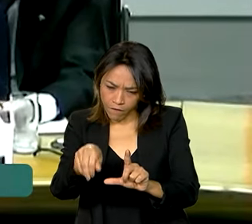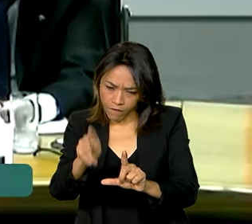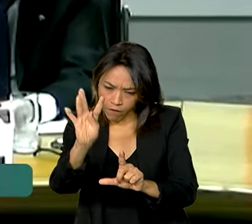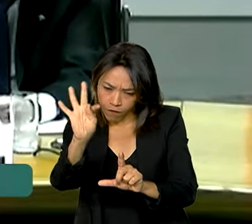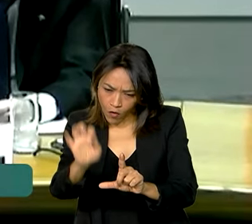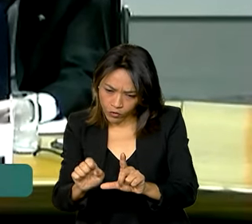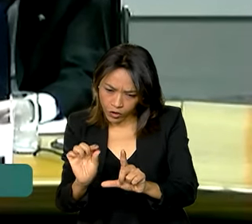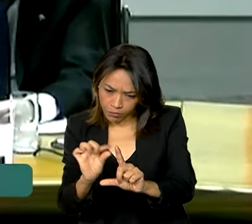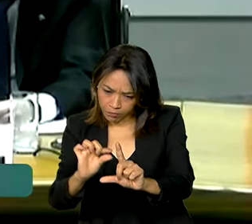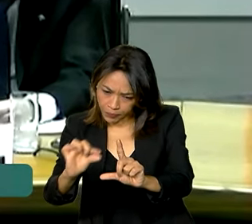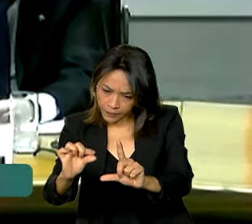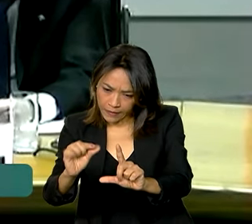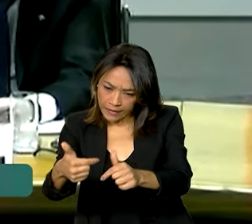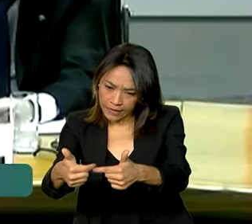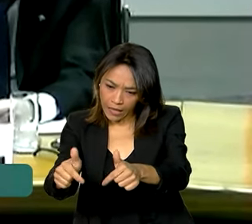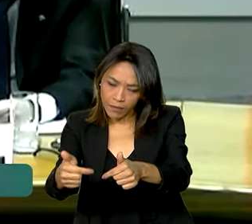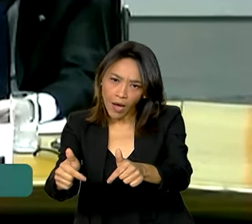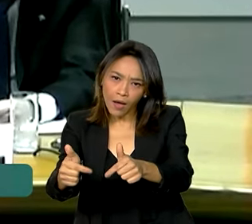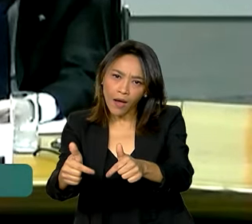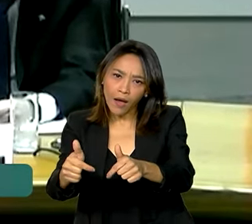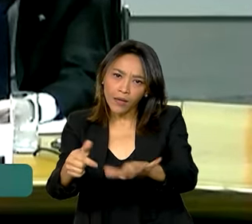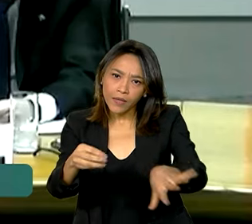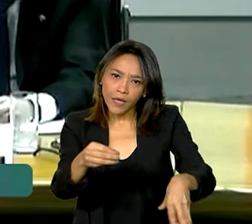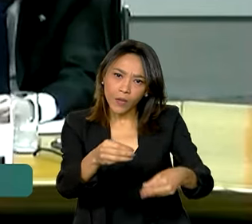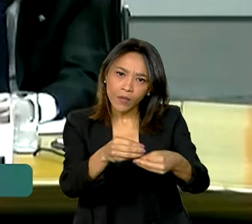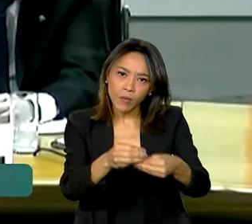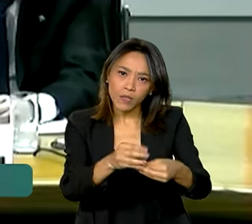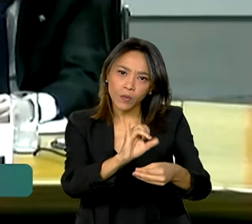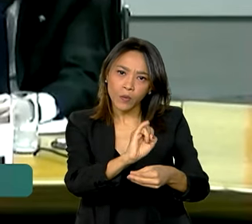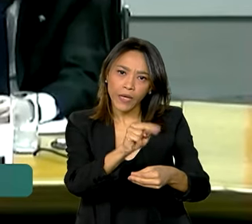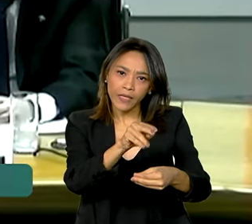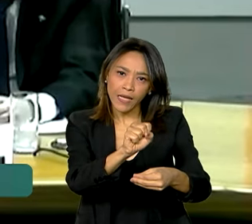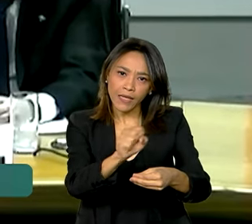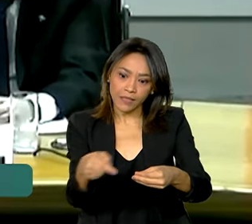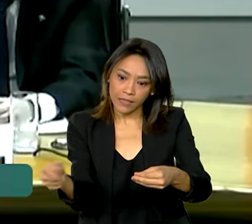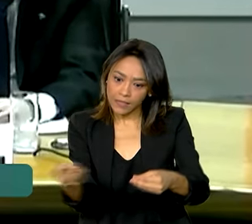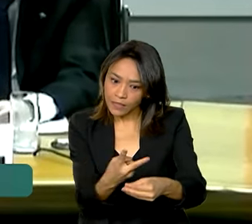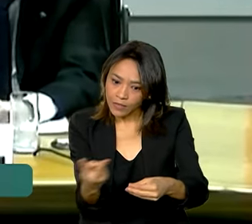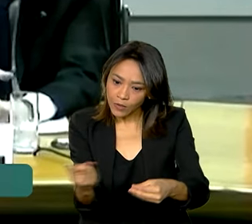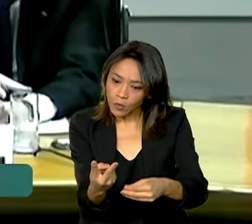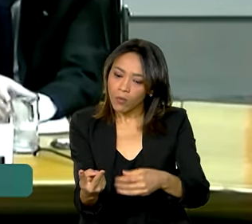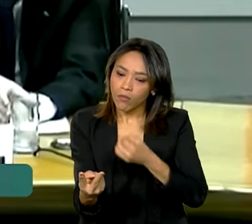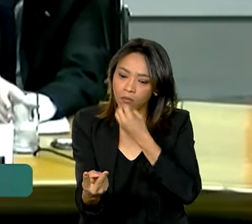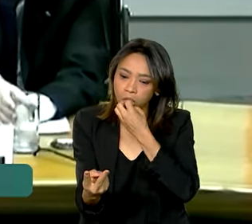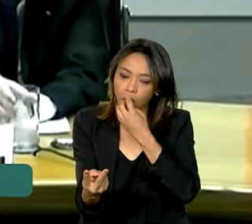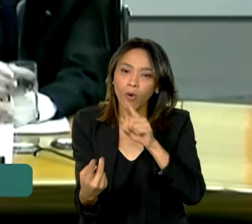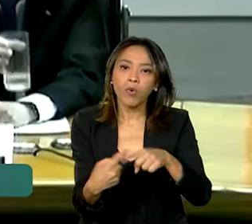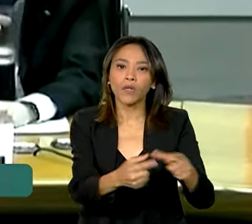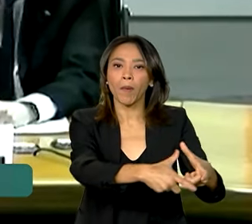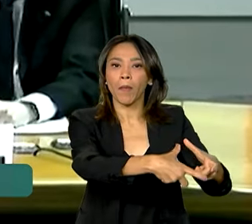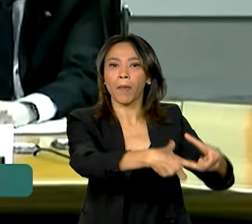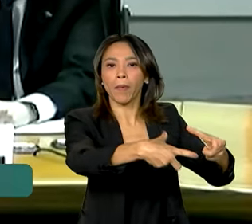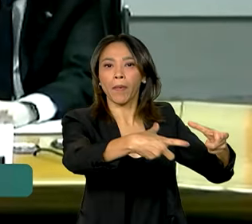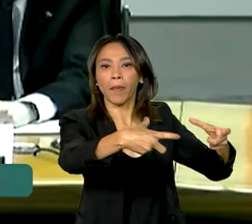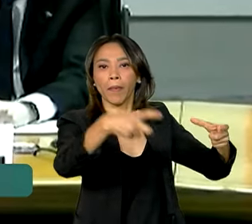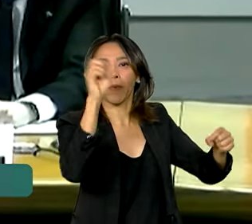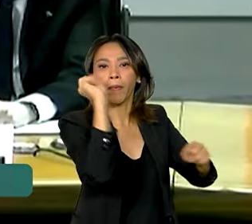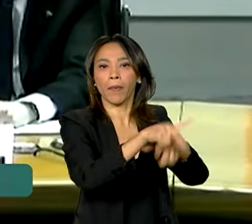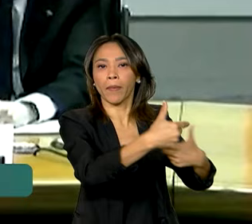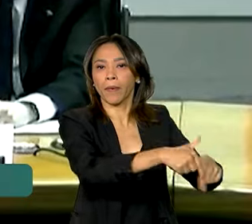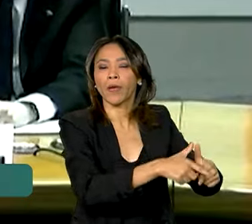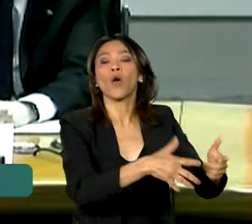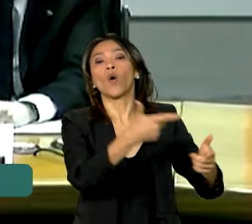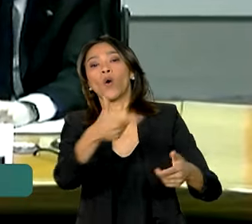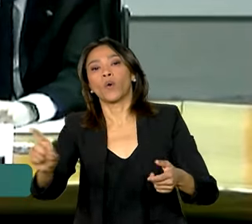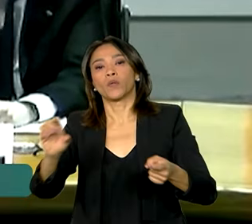contribuição previdenciária, todos eles são explicados pelo crescimento da massa salarial. O imposto de importação,